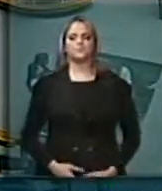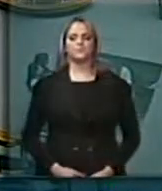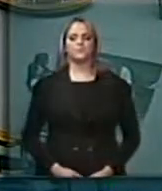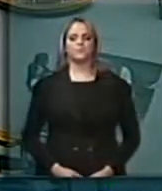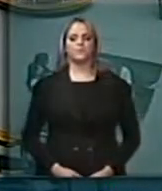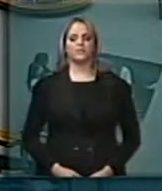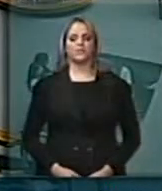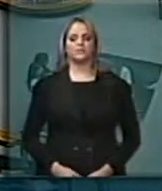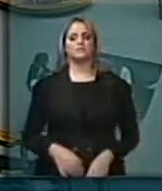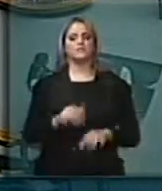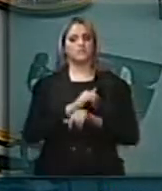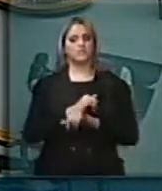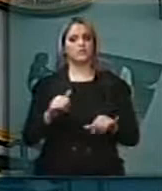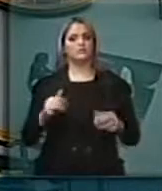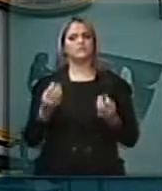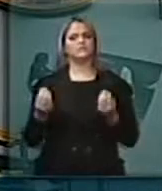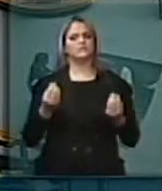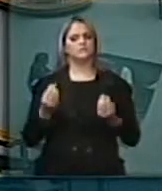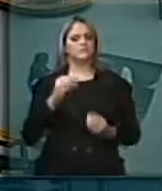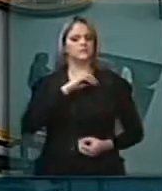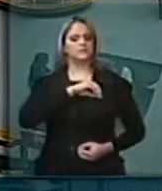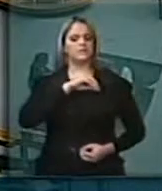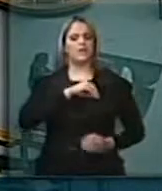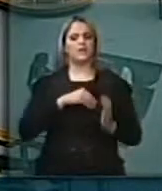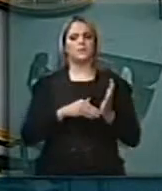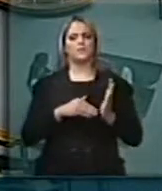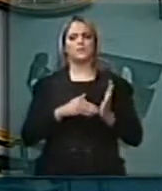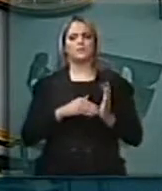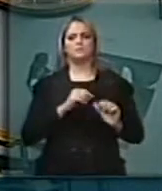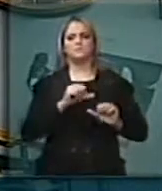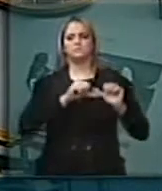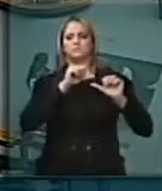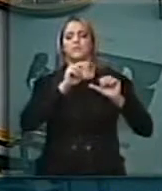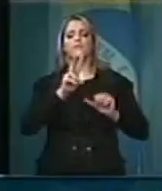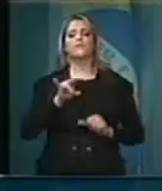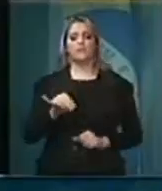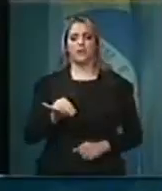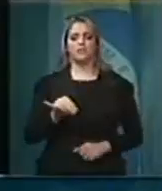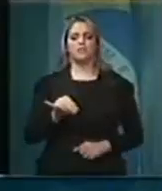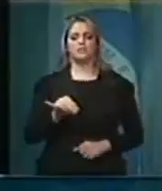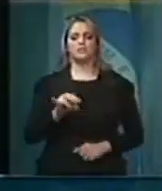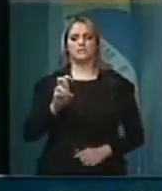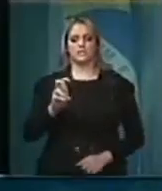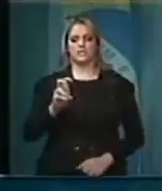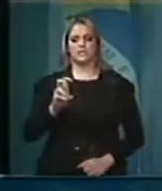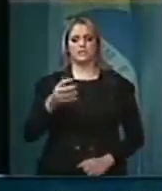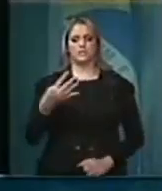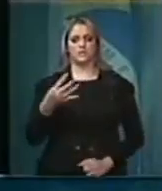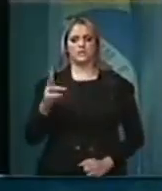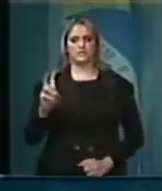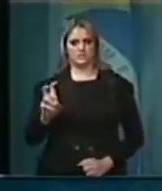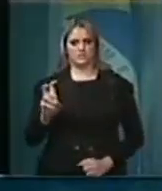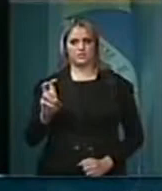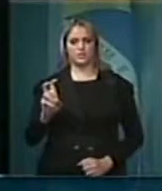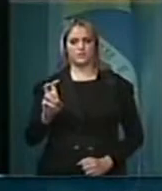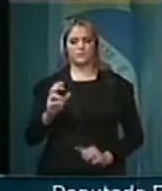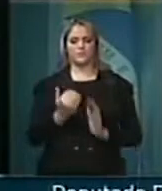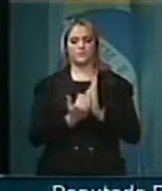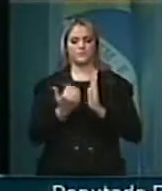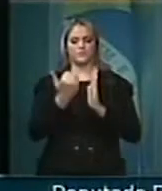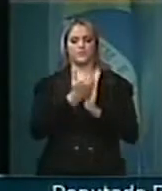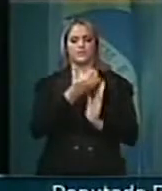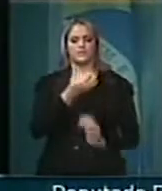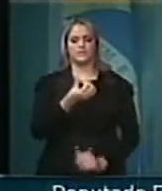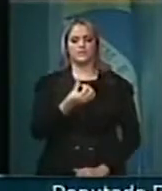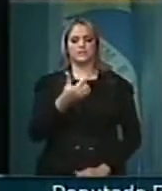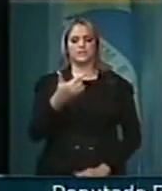O reajuste do salário mínimo vai saltar de R$ 545,00 para R 622